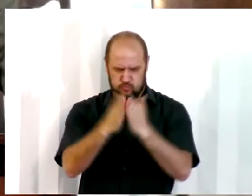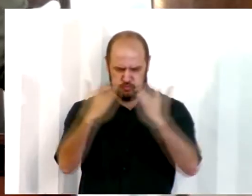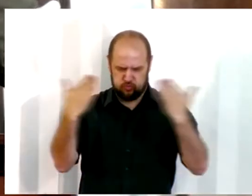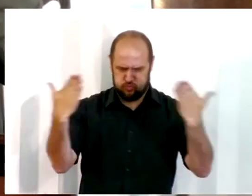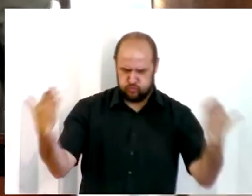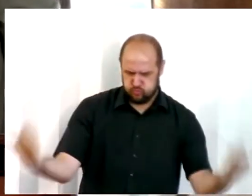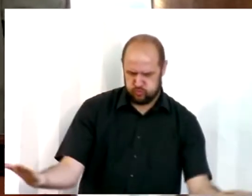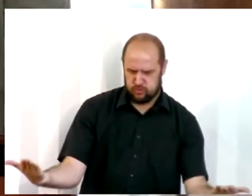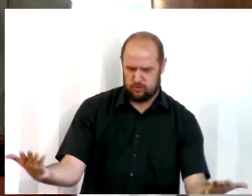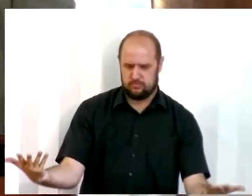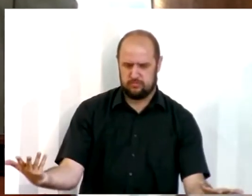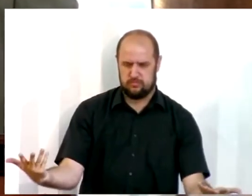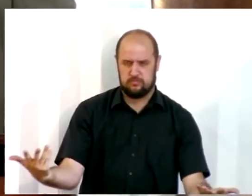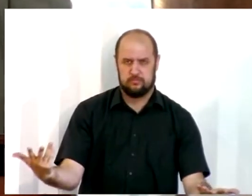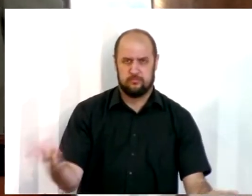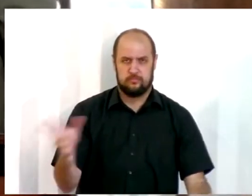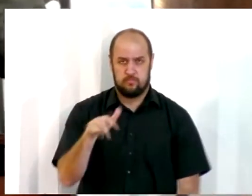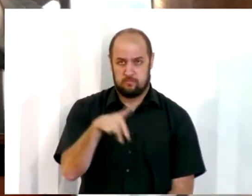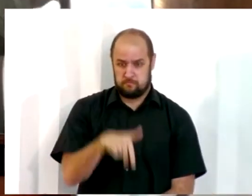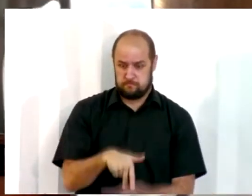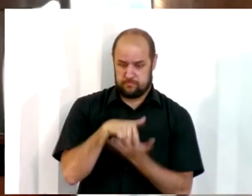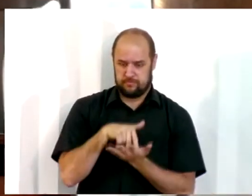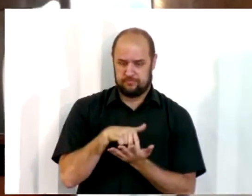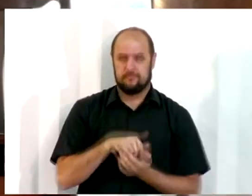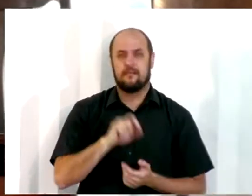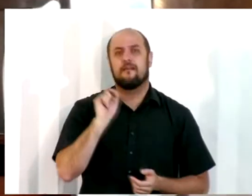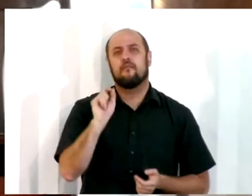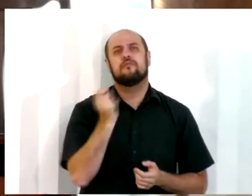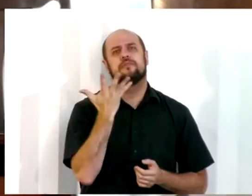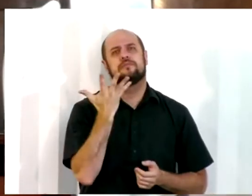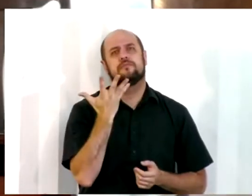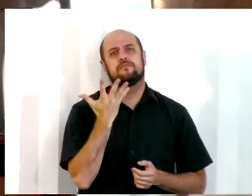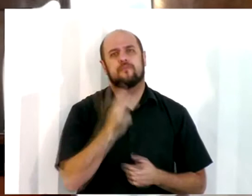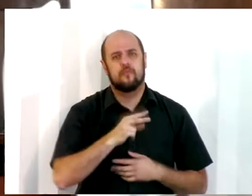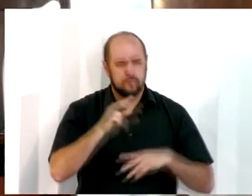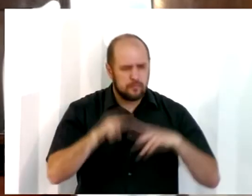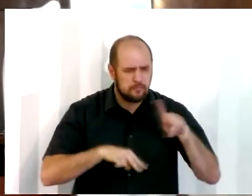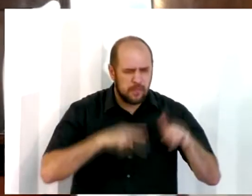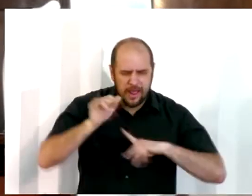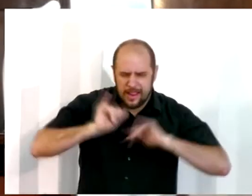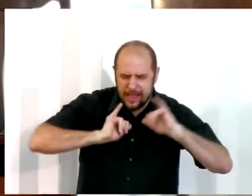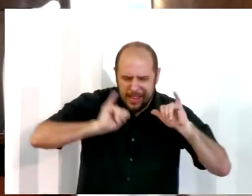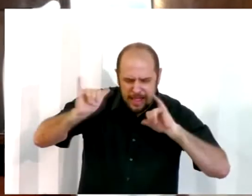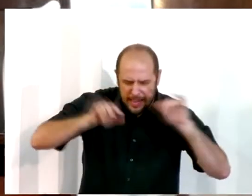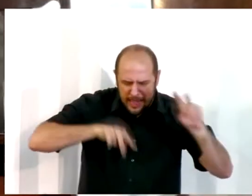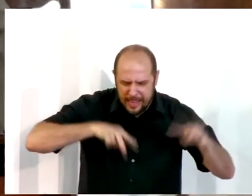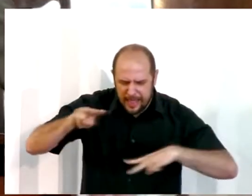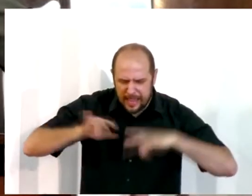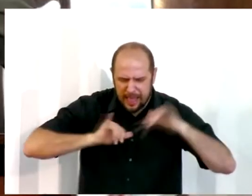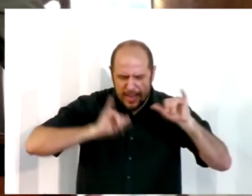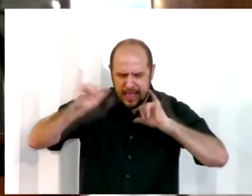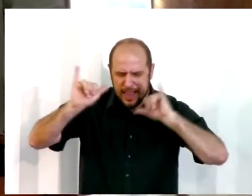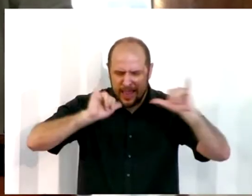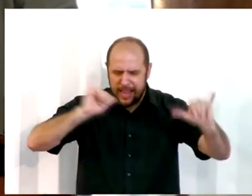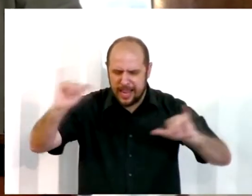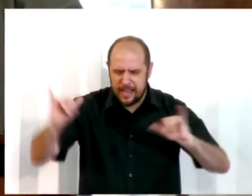de madeira. O que aconteceu quando ele começou a ler, irmãos? O povo fez o quê?